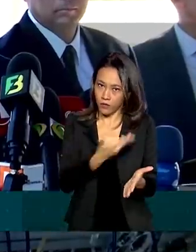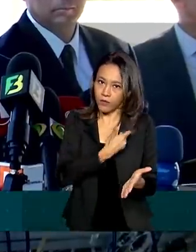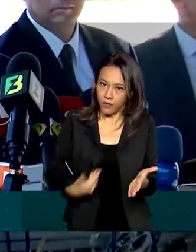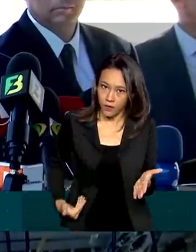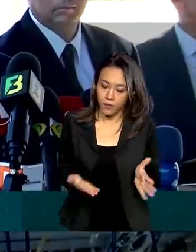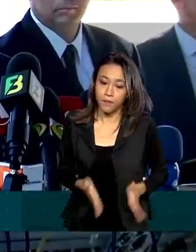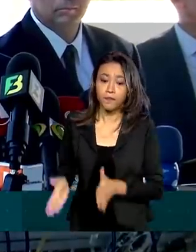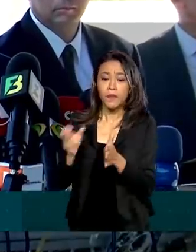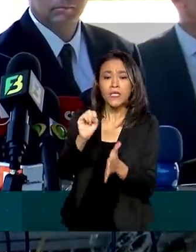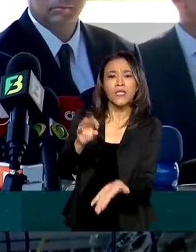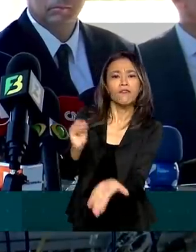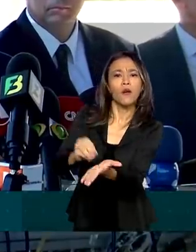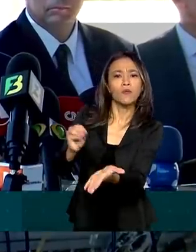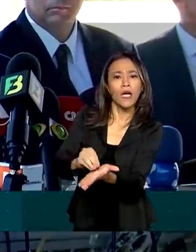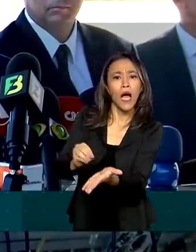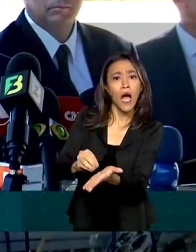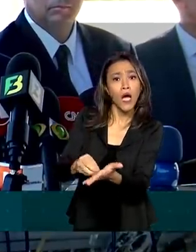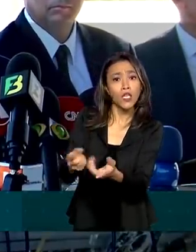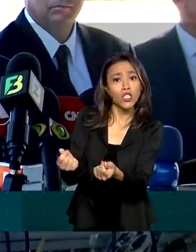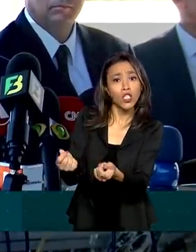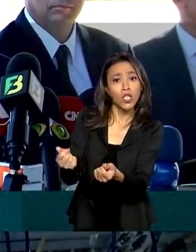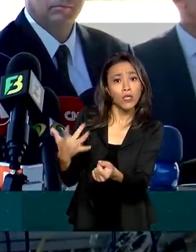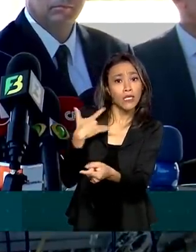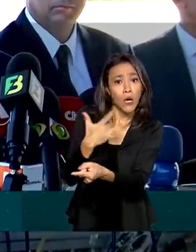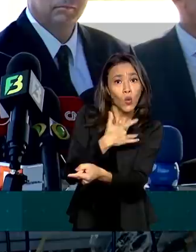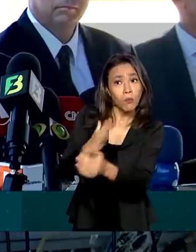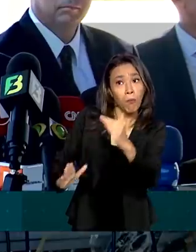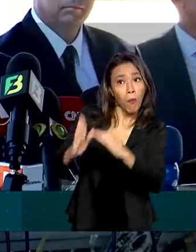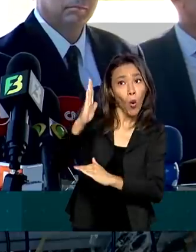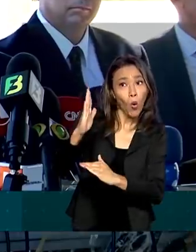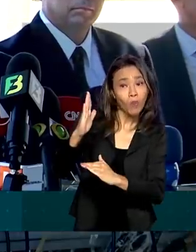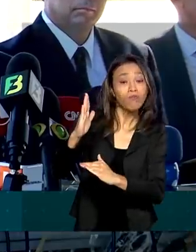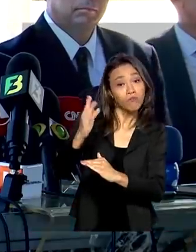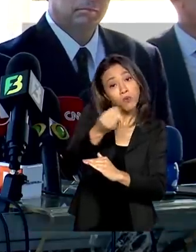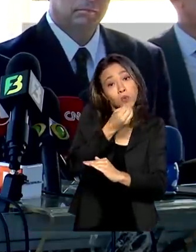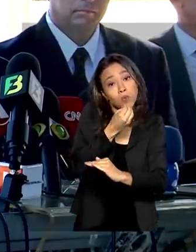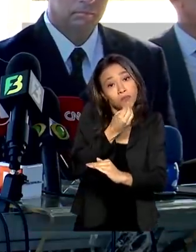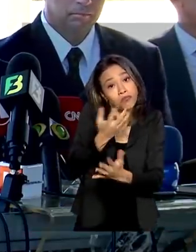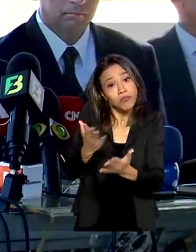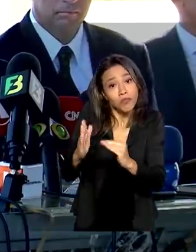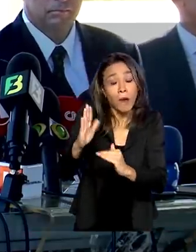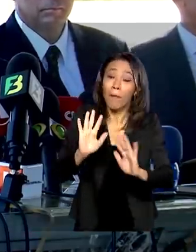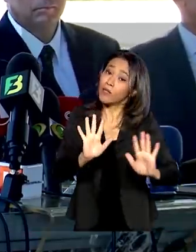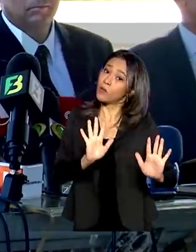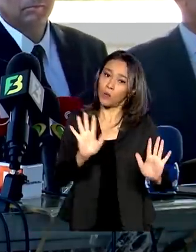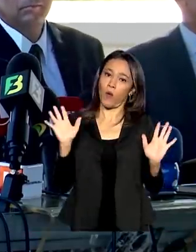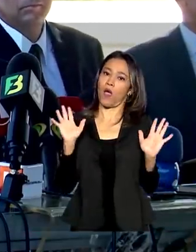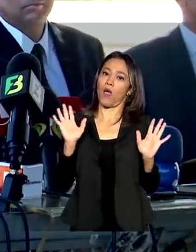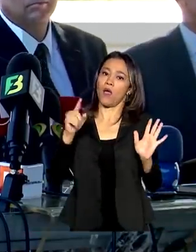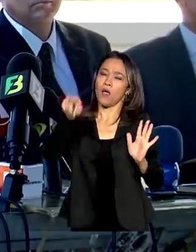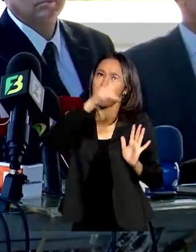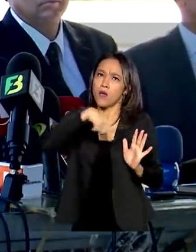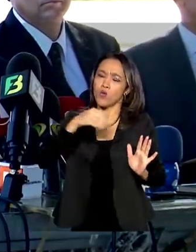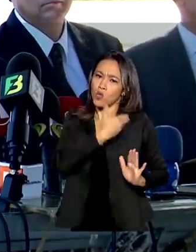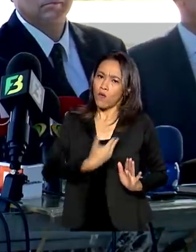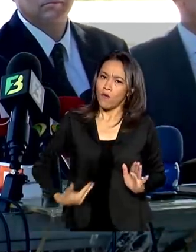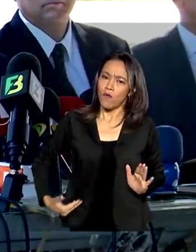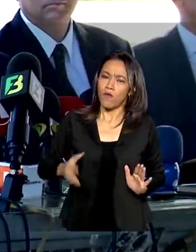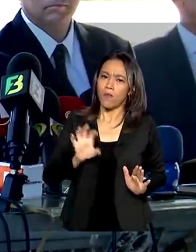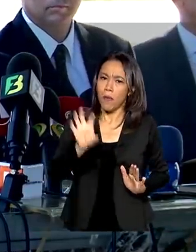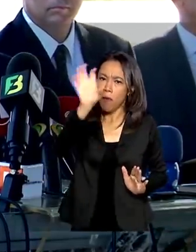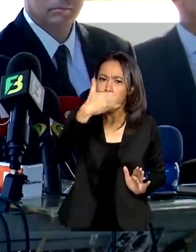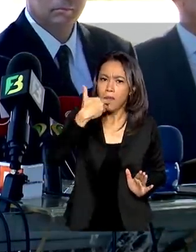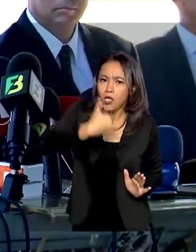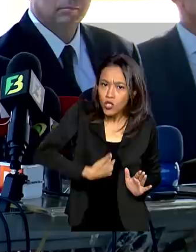para a saúde, para romper o teto, nós até poderíamos romper, mas não é o caso. Tudo que os governadores pediram levaram, ainda levaram